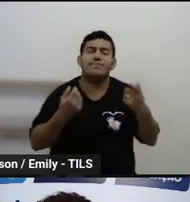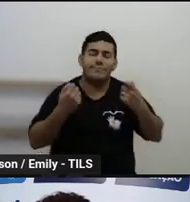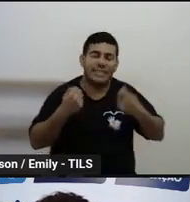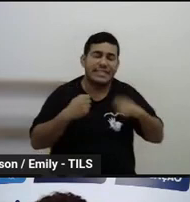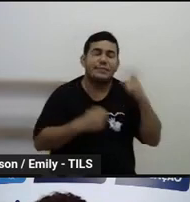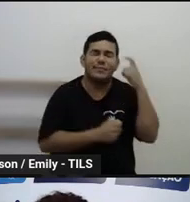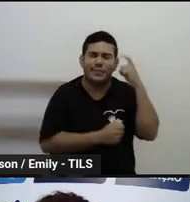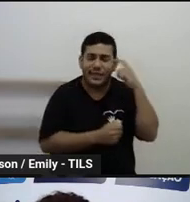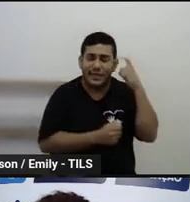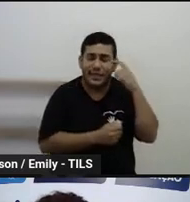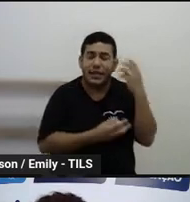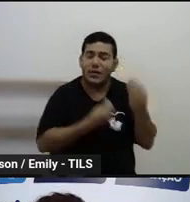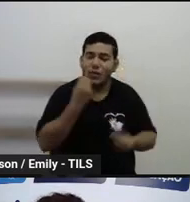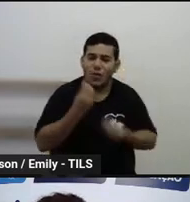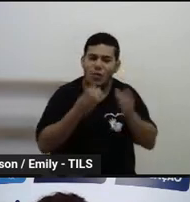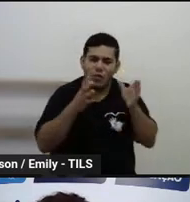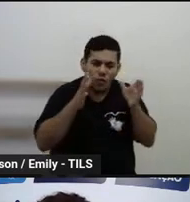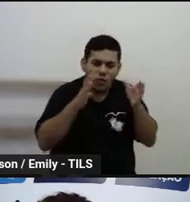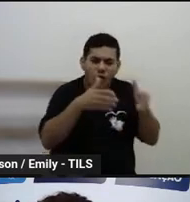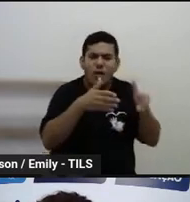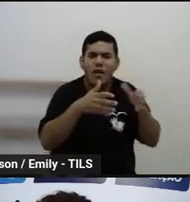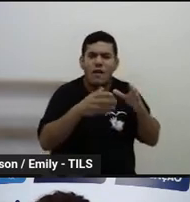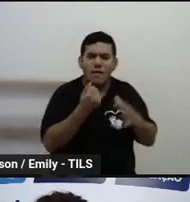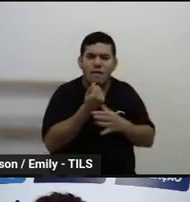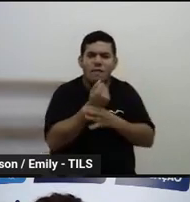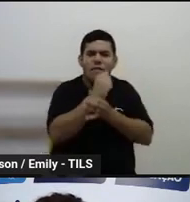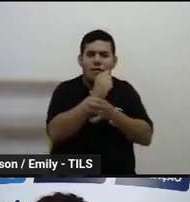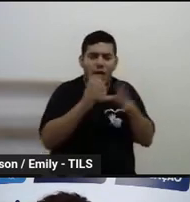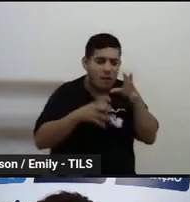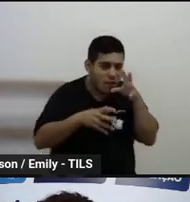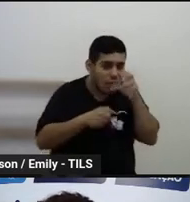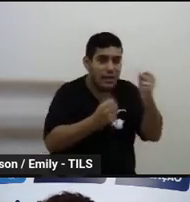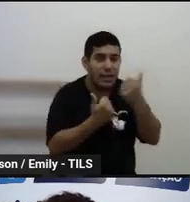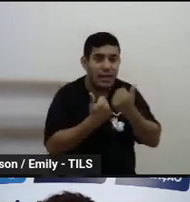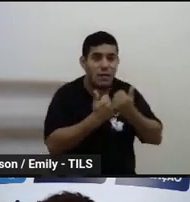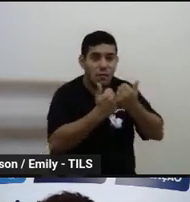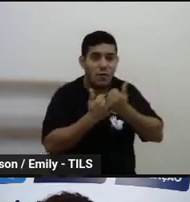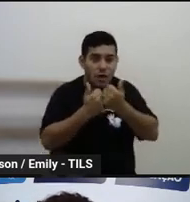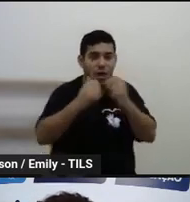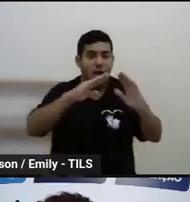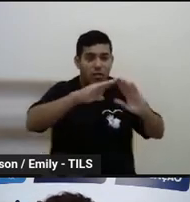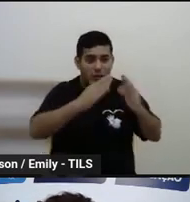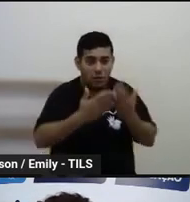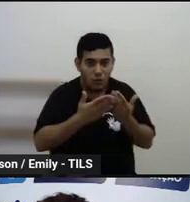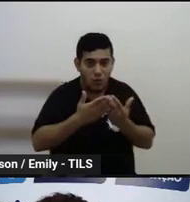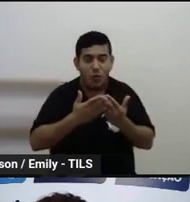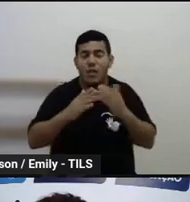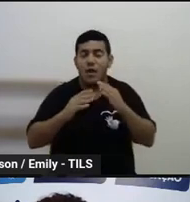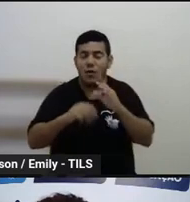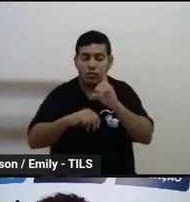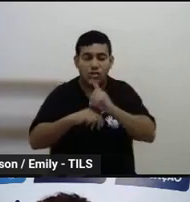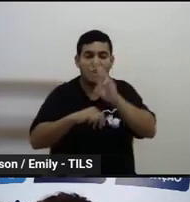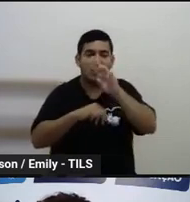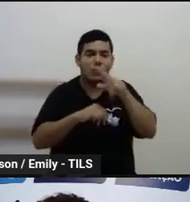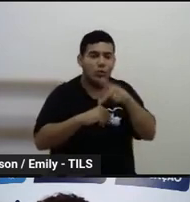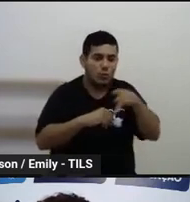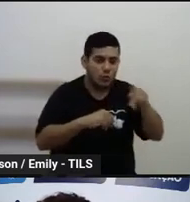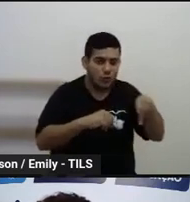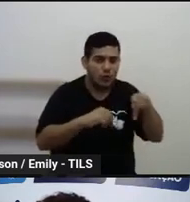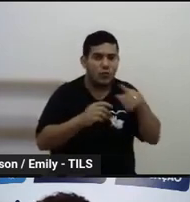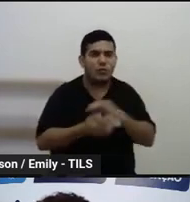em uma maneira de fortalecer e de apoiar as escolas, os gestores, os professores,